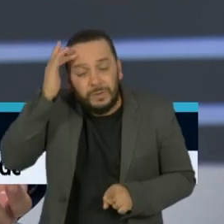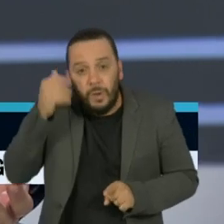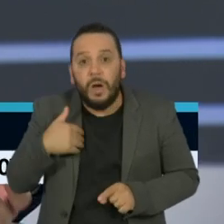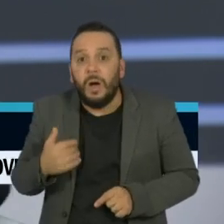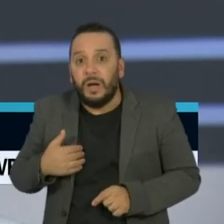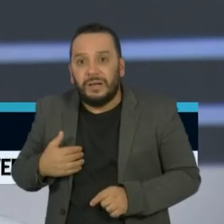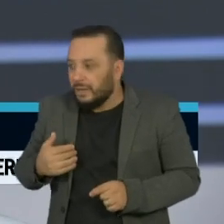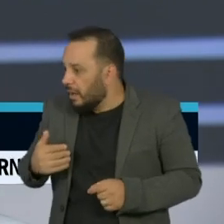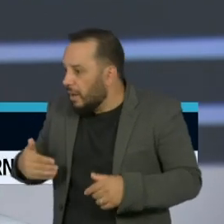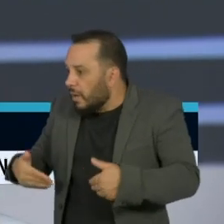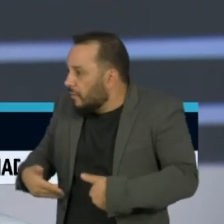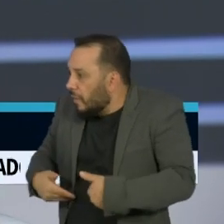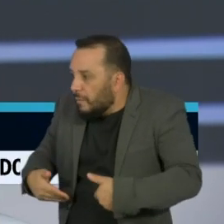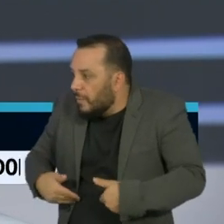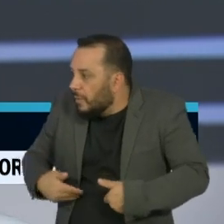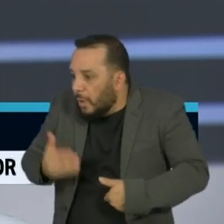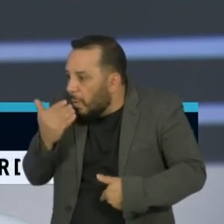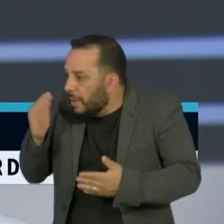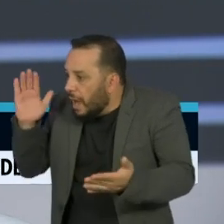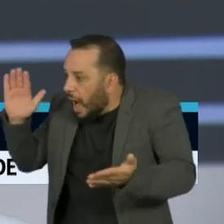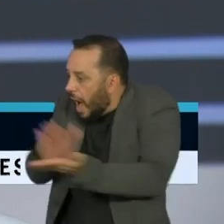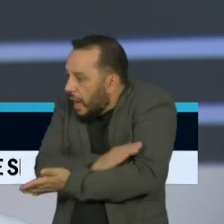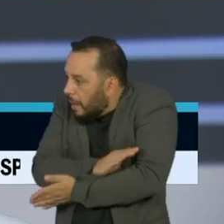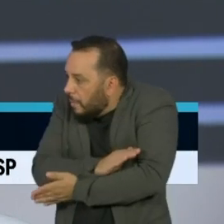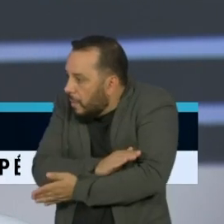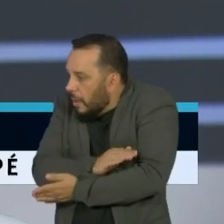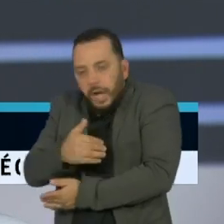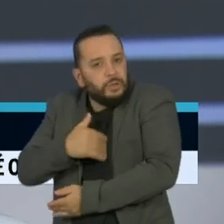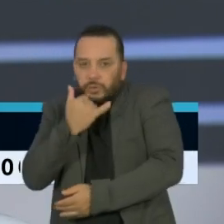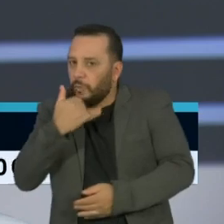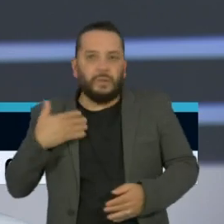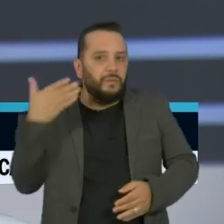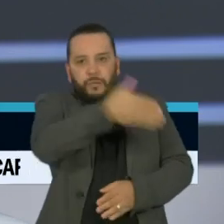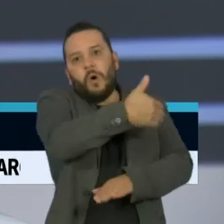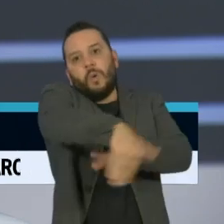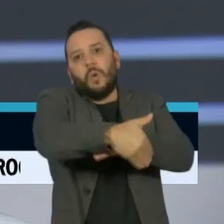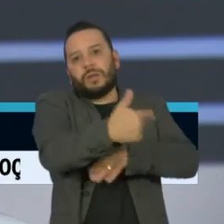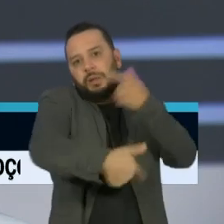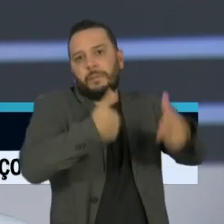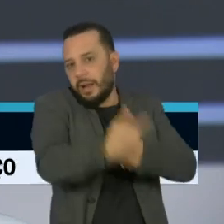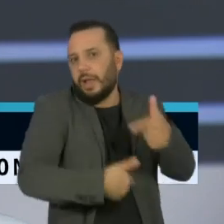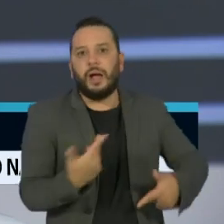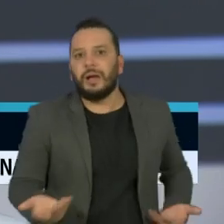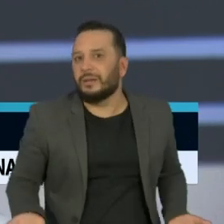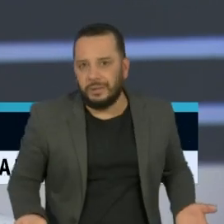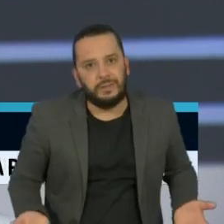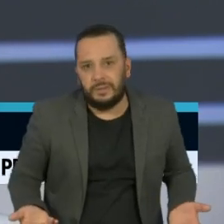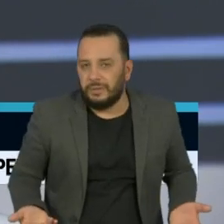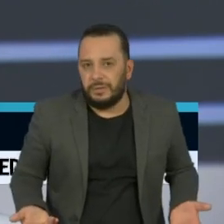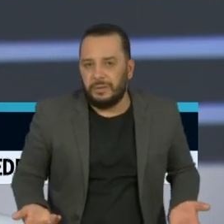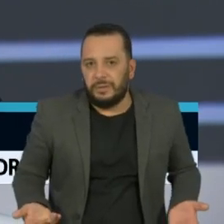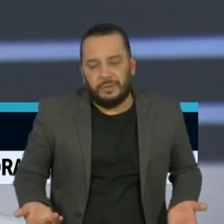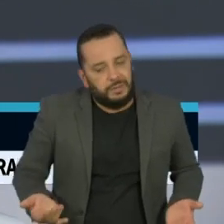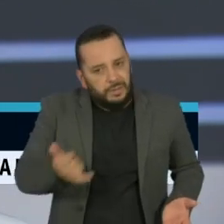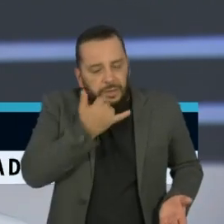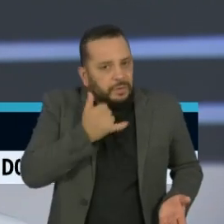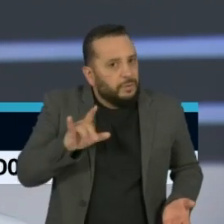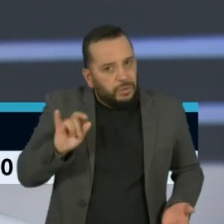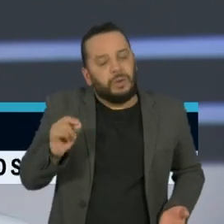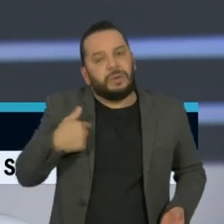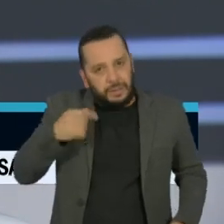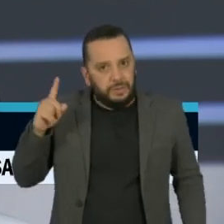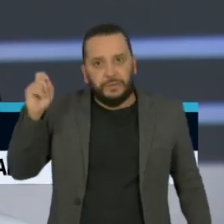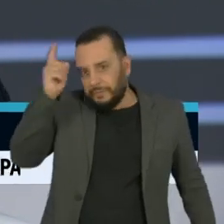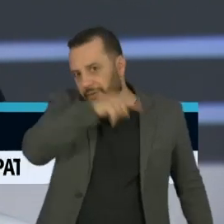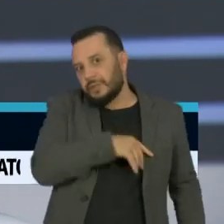rua? Se elas ficarem em casa, tem mais gente do que na rua. Então, eu, às vezes, tenho a impressão que fica difícil,